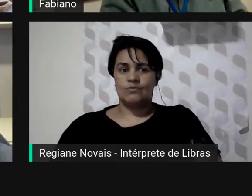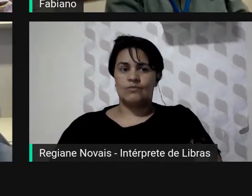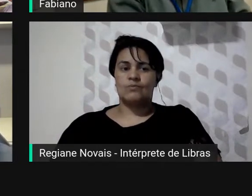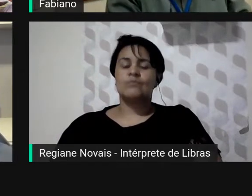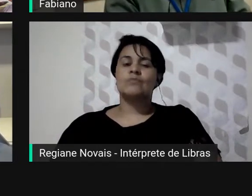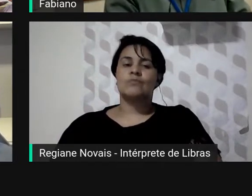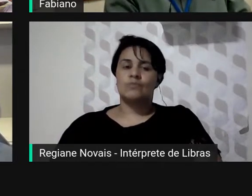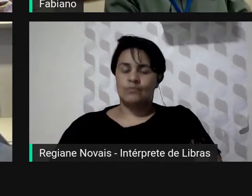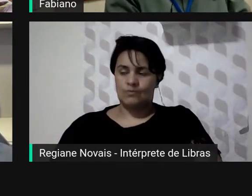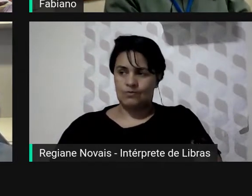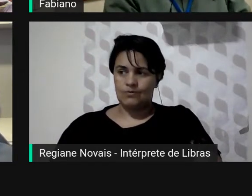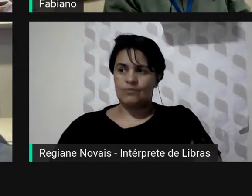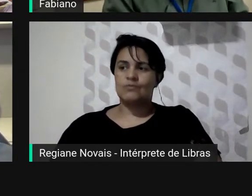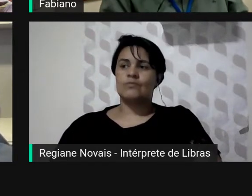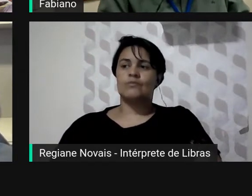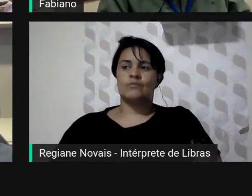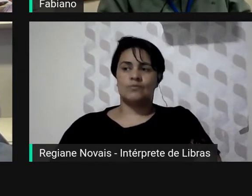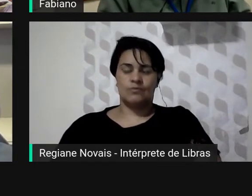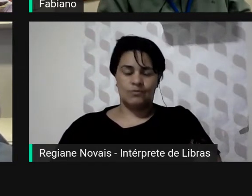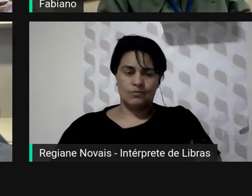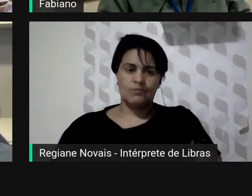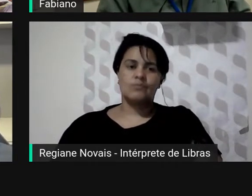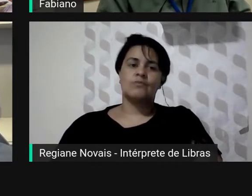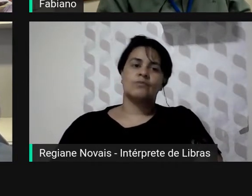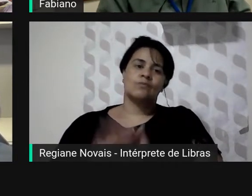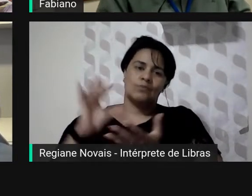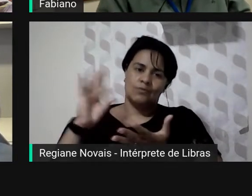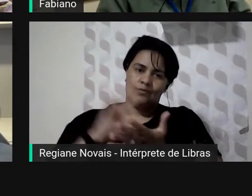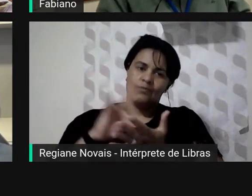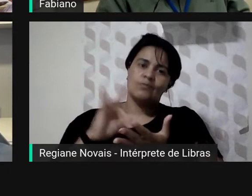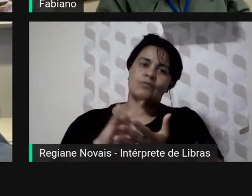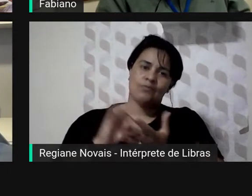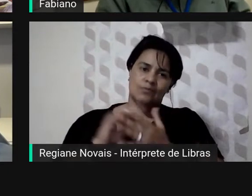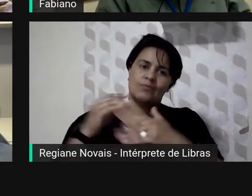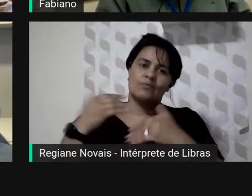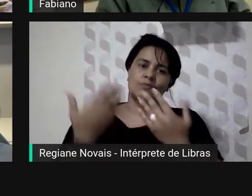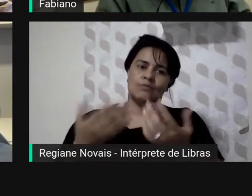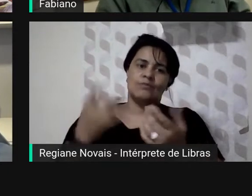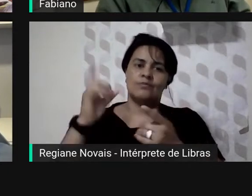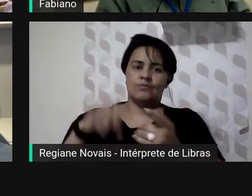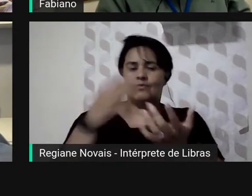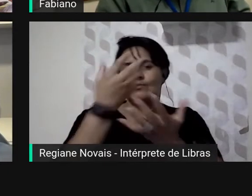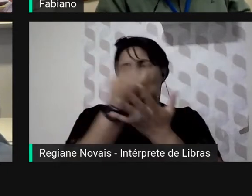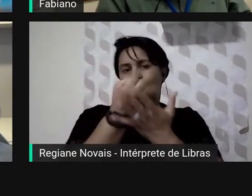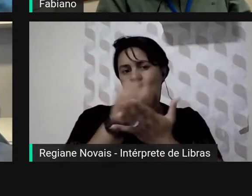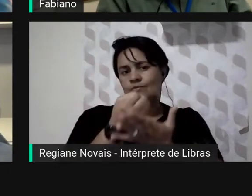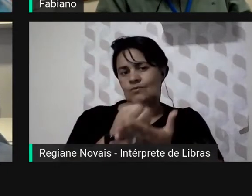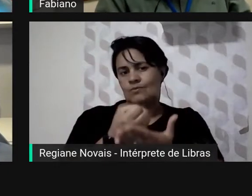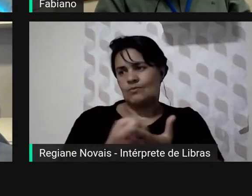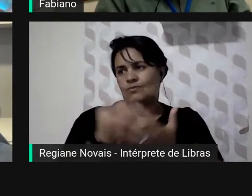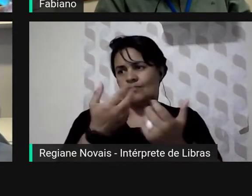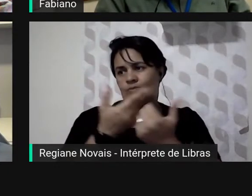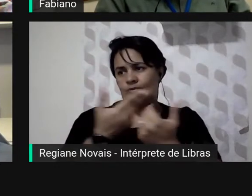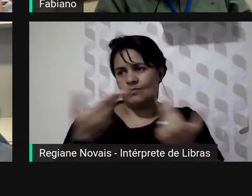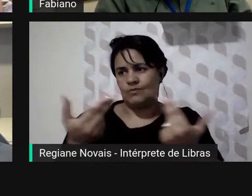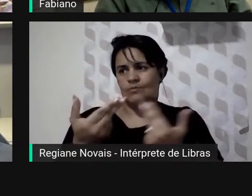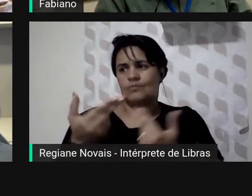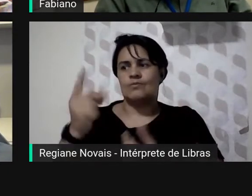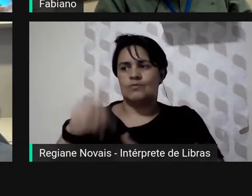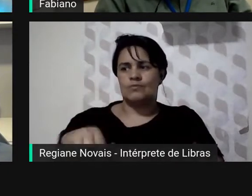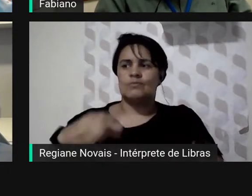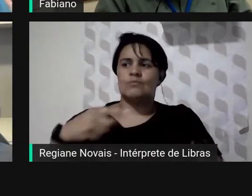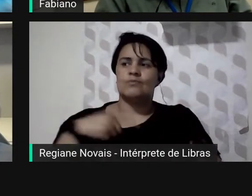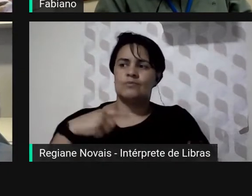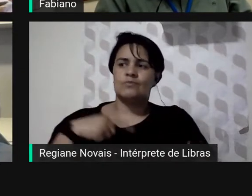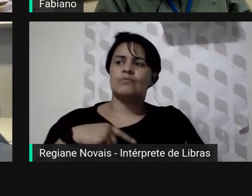exatamente tanto na que eu acho tanto na questão do banco de ideias quanto por exemplo no banco de ideias eu penso assim você tem um sistema que